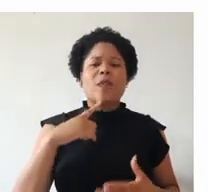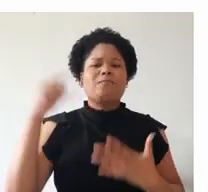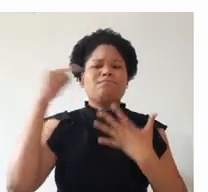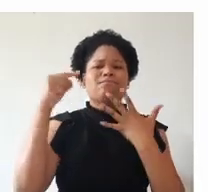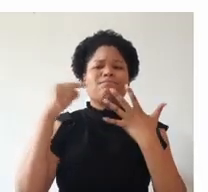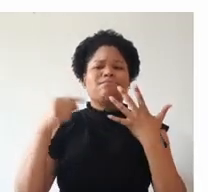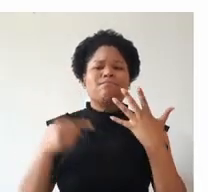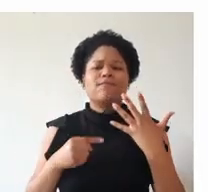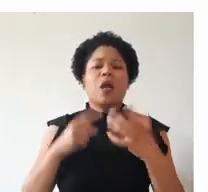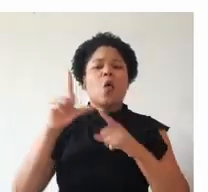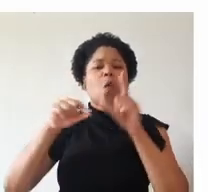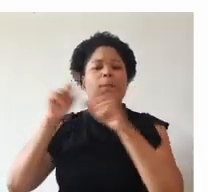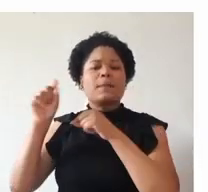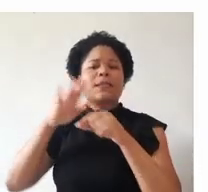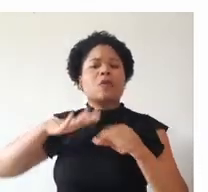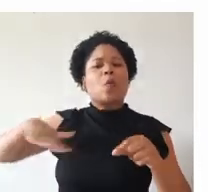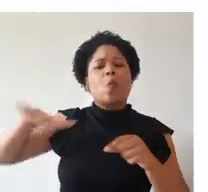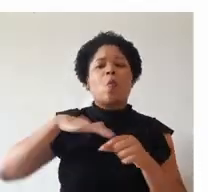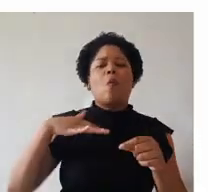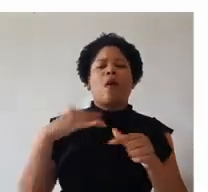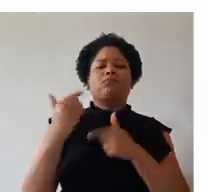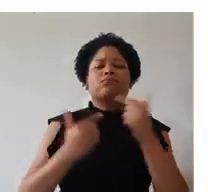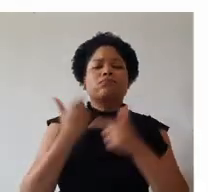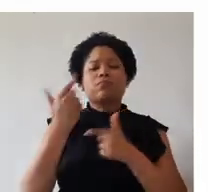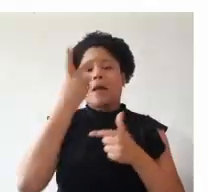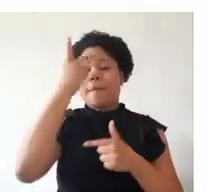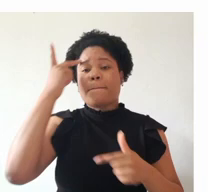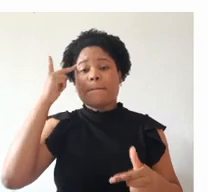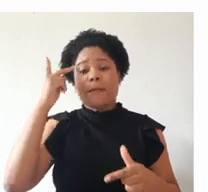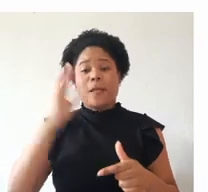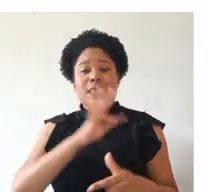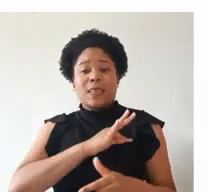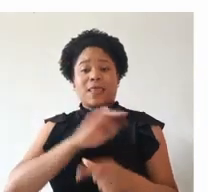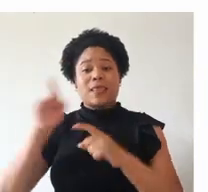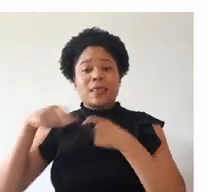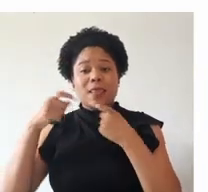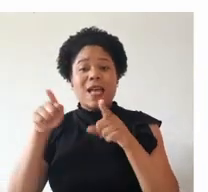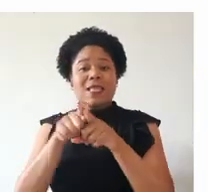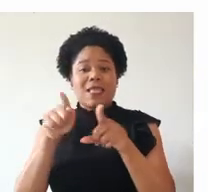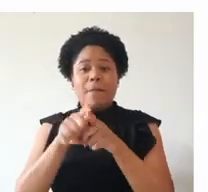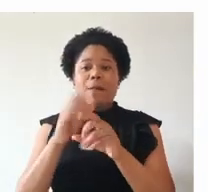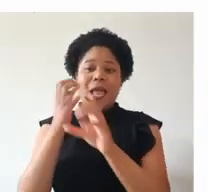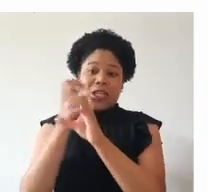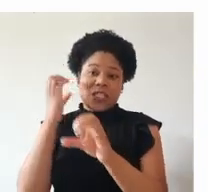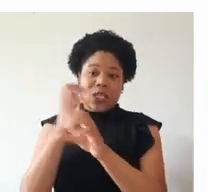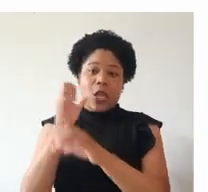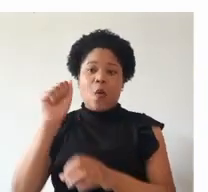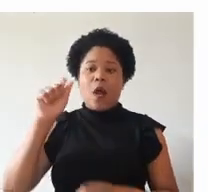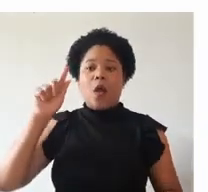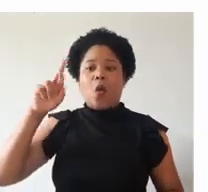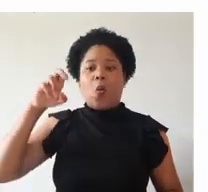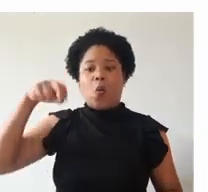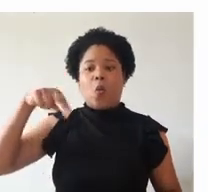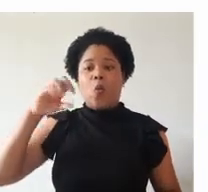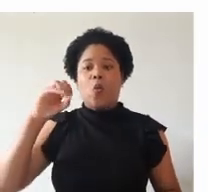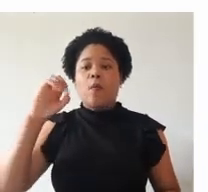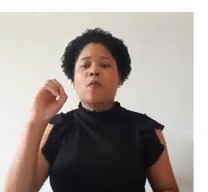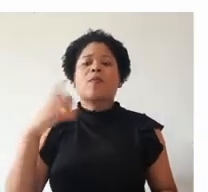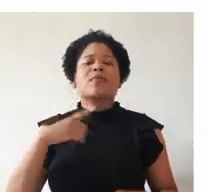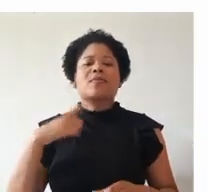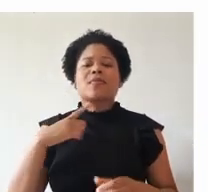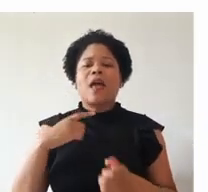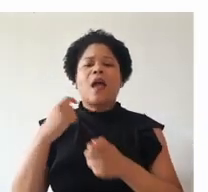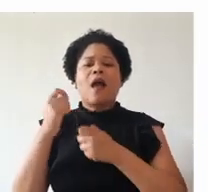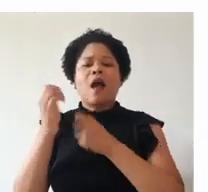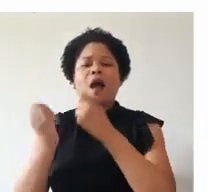uma diversidade de opções de mercado para os técnicos em agropecuária, quanto para os engenheiros agrônomos. Dentre elas,